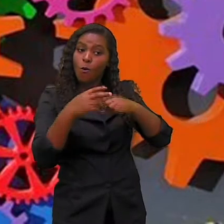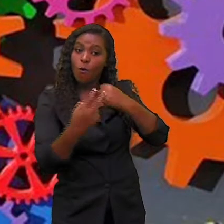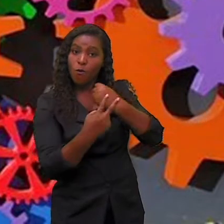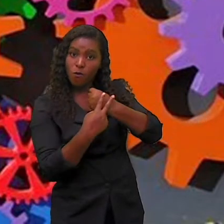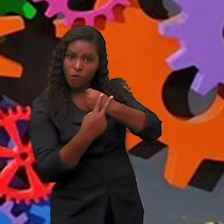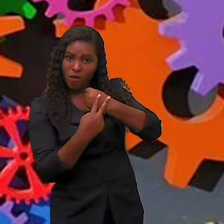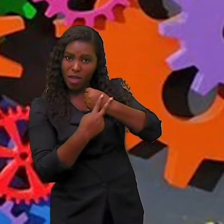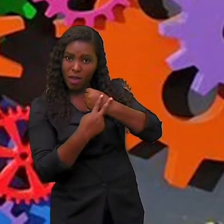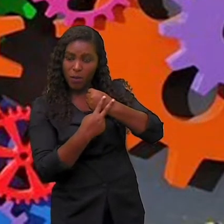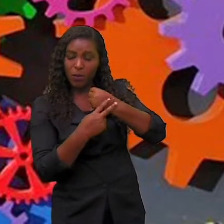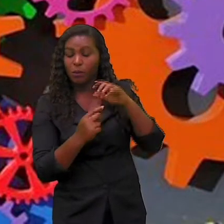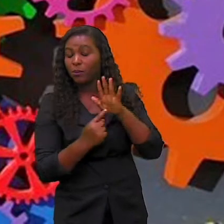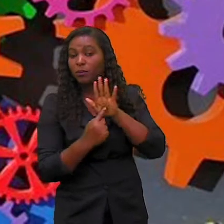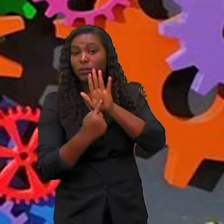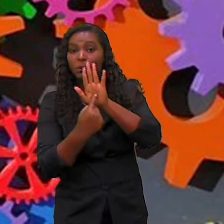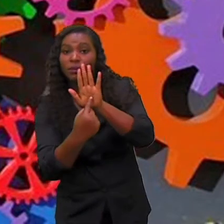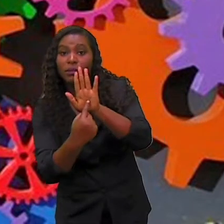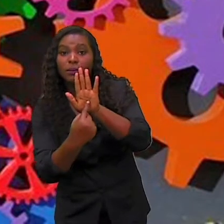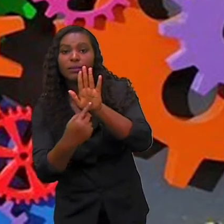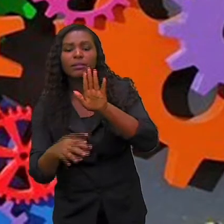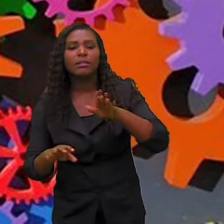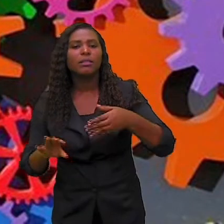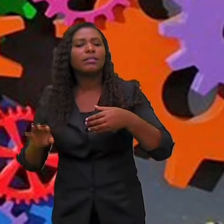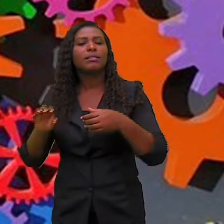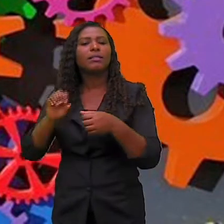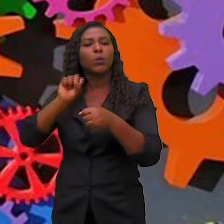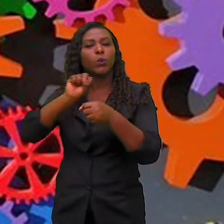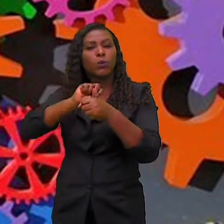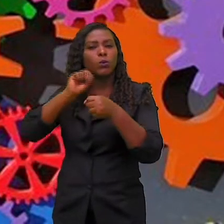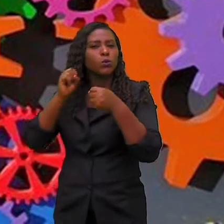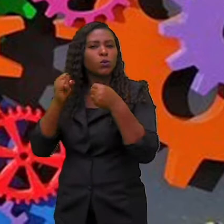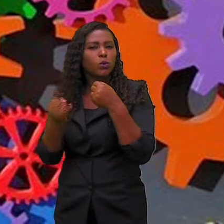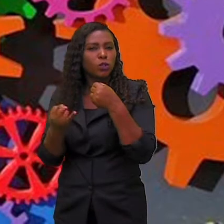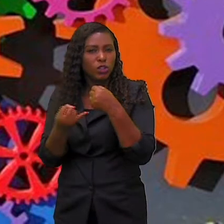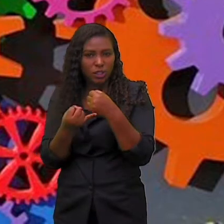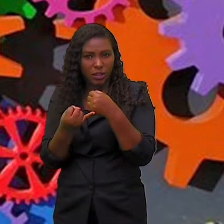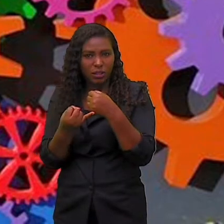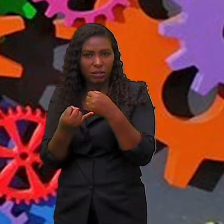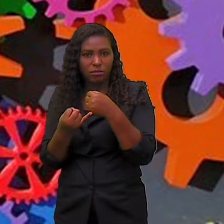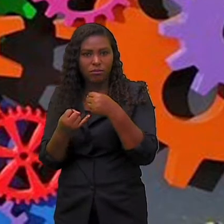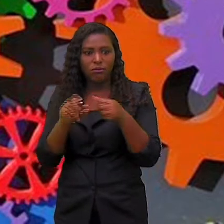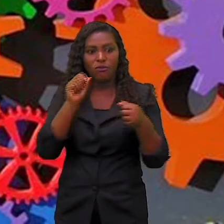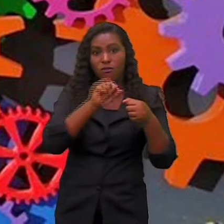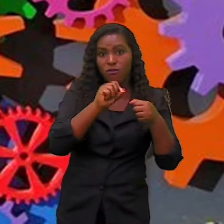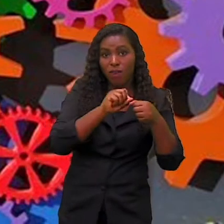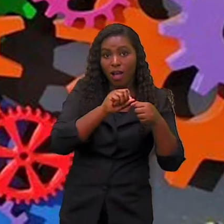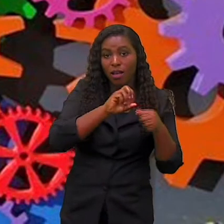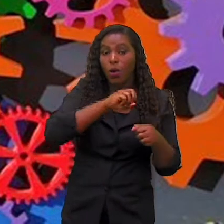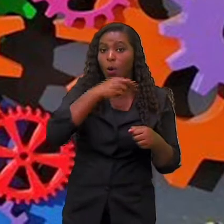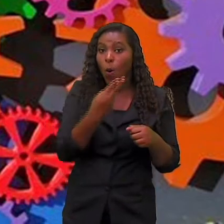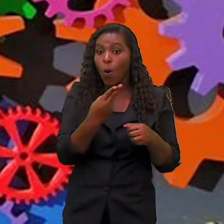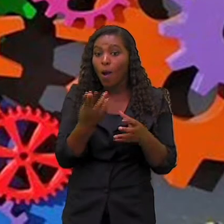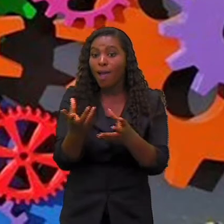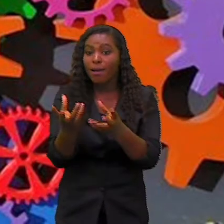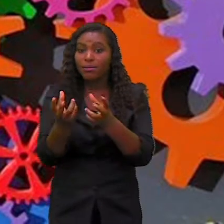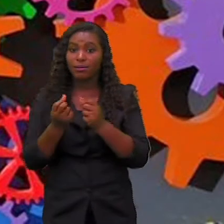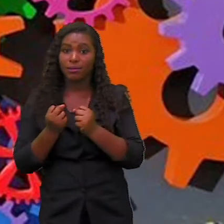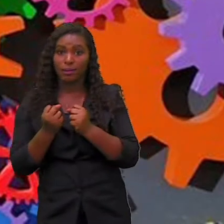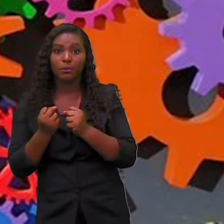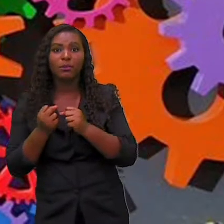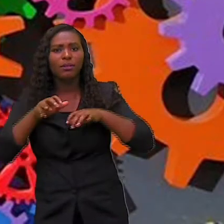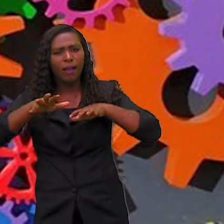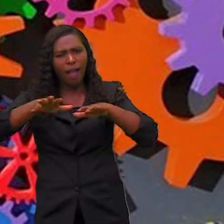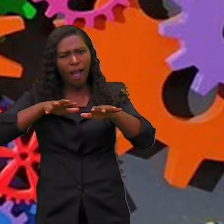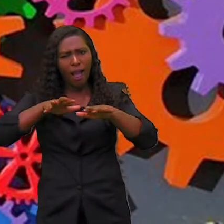o sujeito ele pratica ou recebe uma ação. Lembraram? Certo até aí? E as vozes verbais, elas são